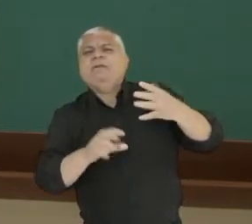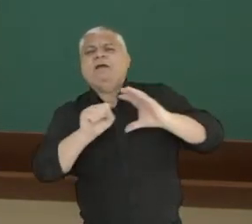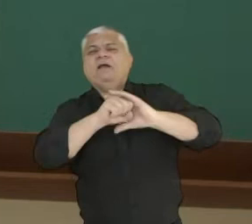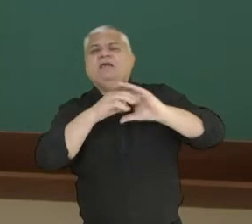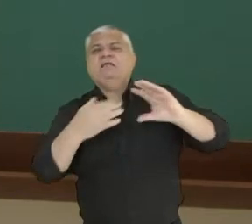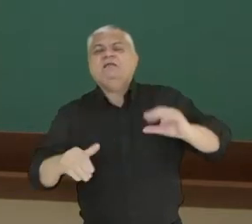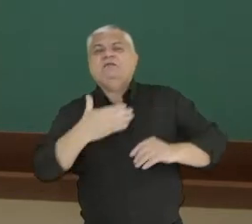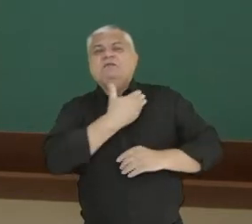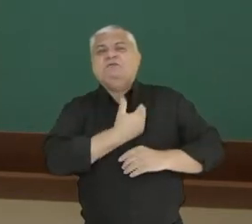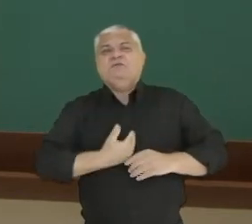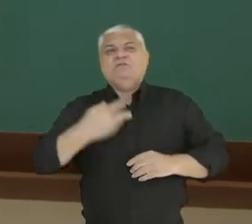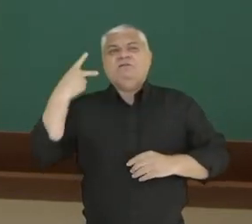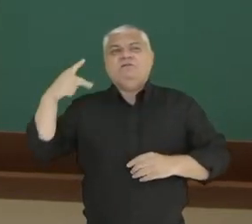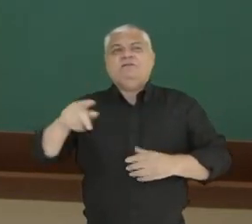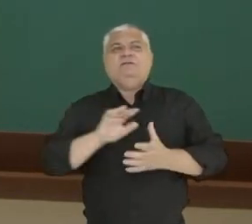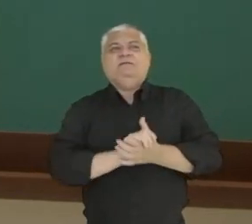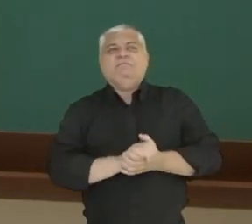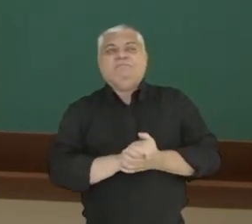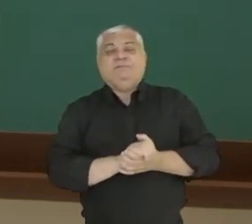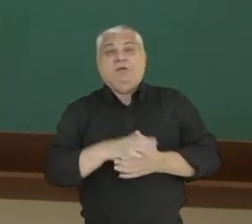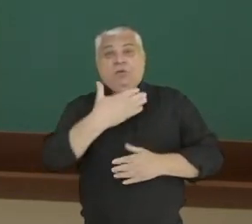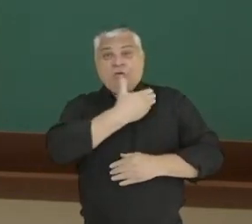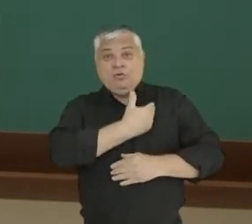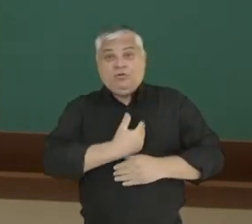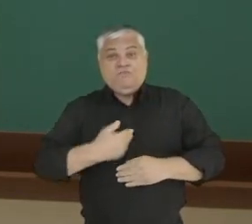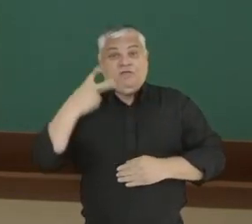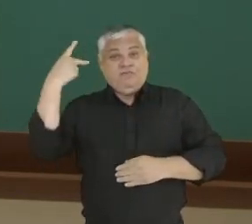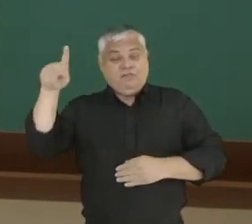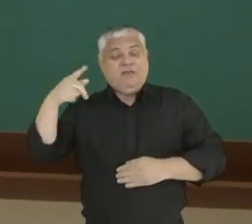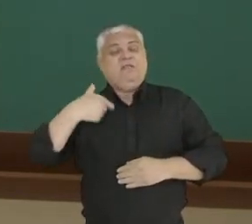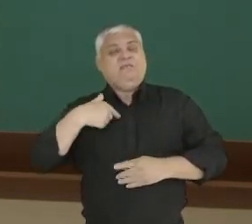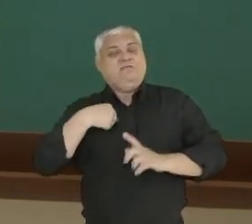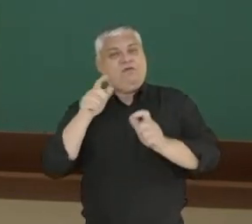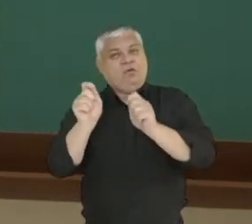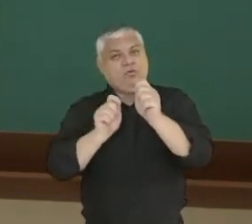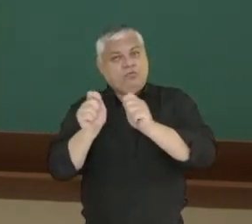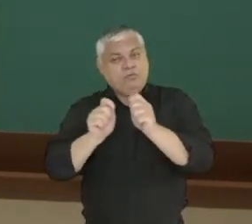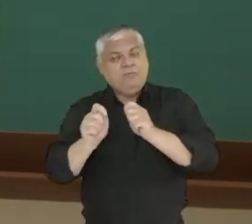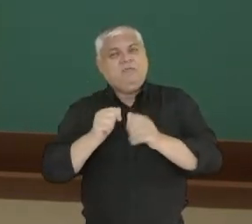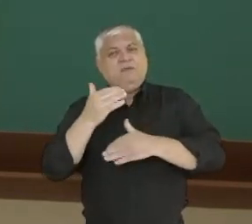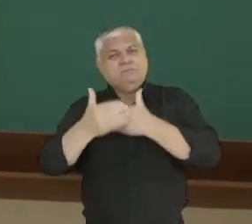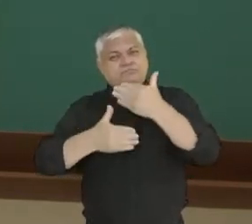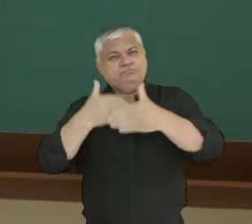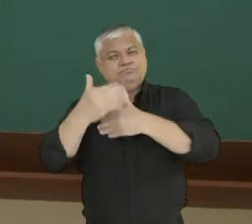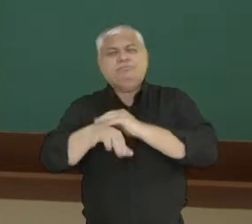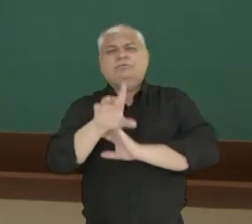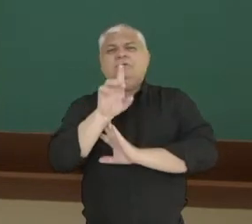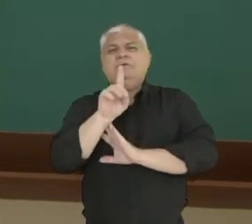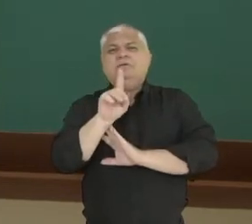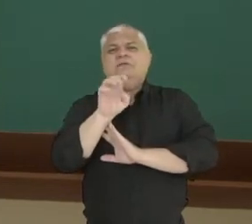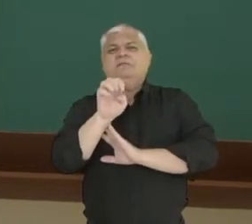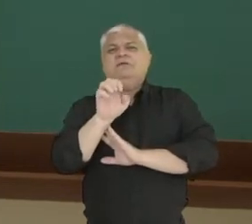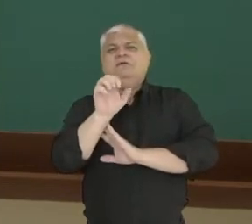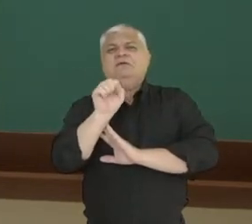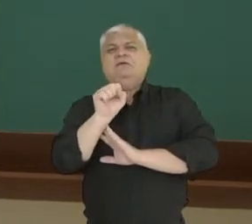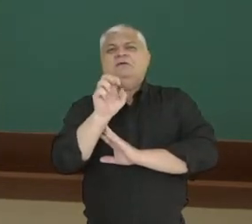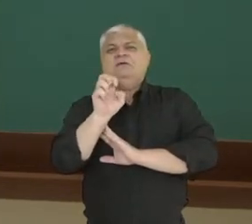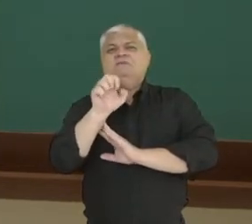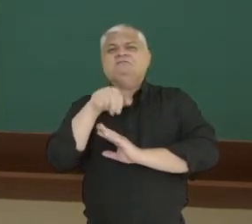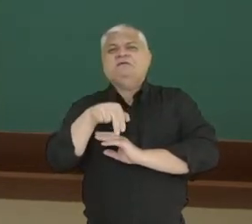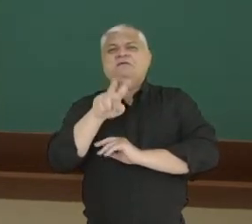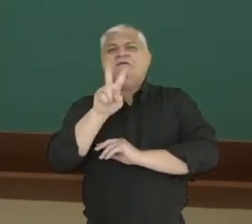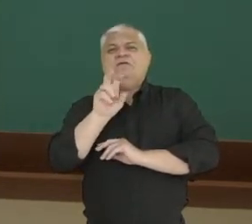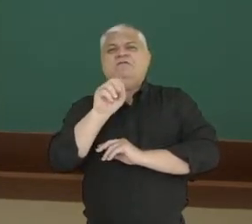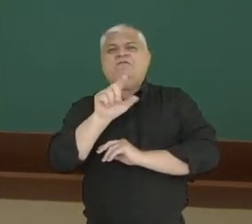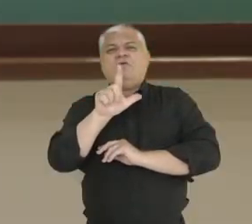governo de Juscelino Kubitschek. E o seu governo foi marcado uma economia com um modelo desenvolvimentista e se destacou o plano de metas.